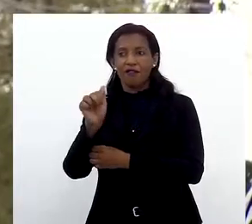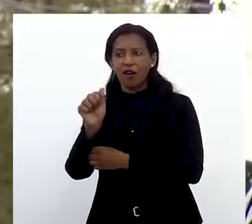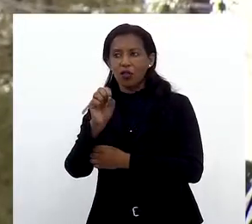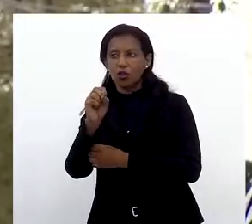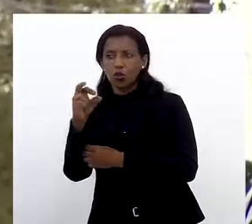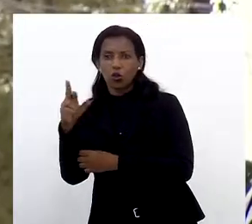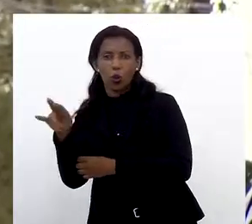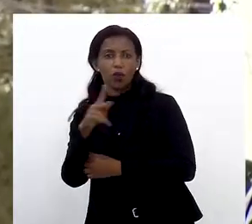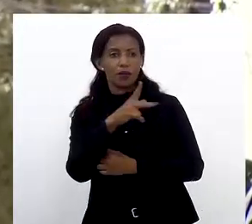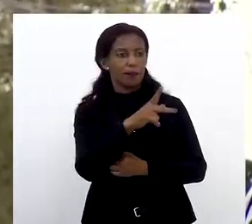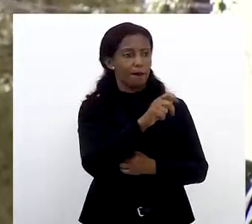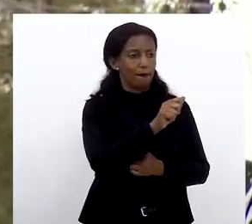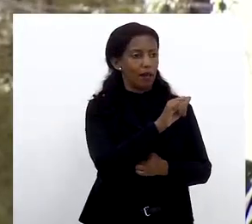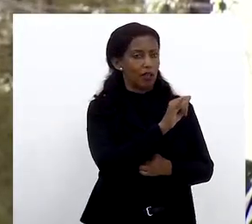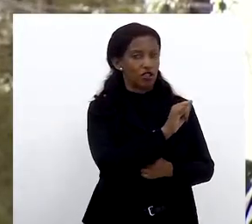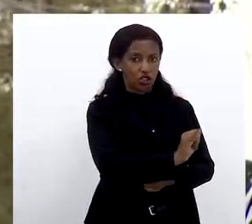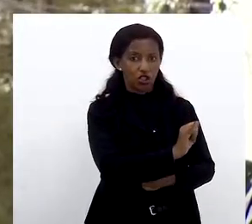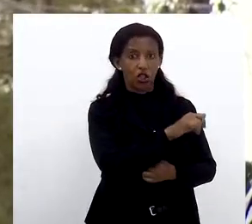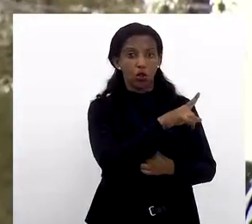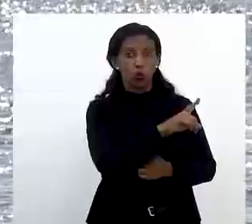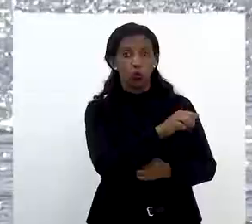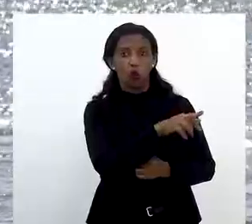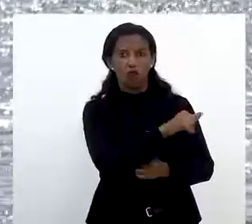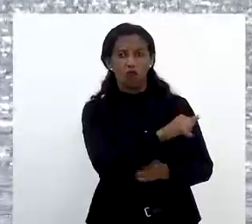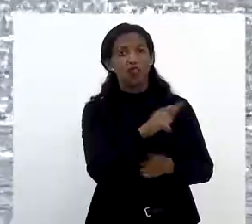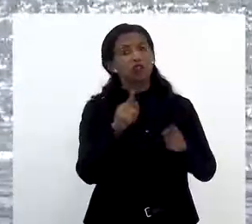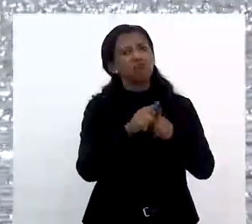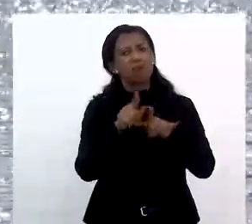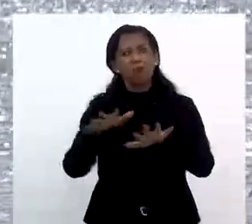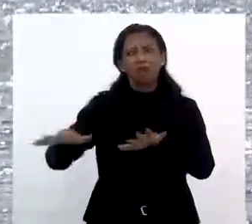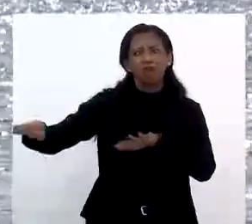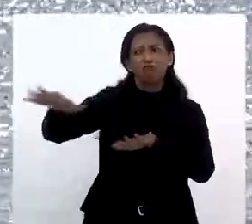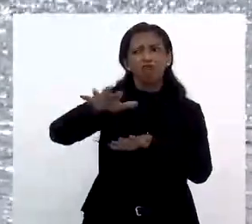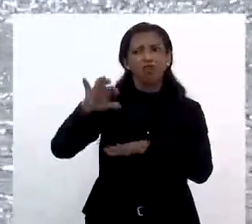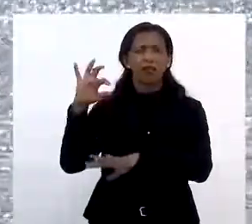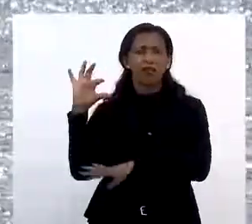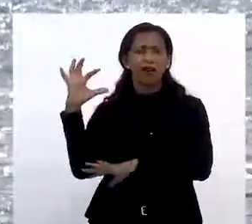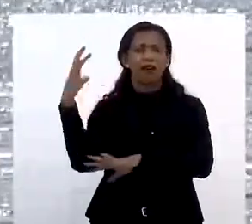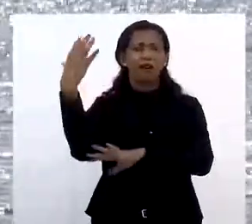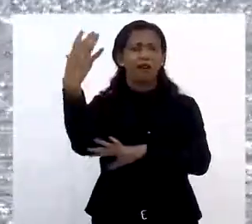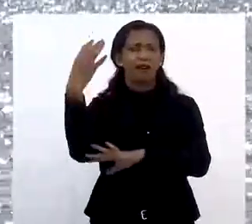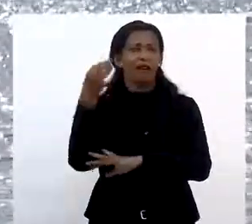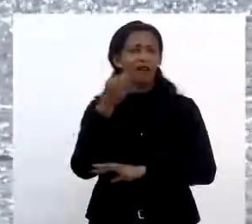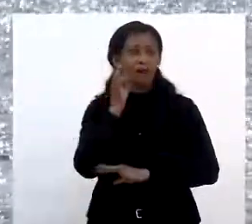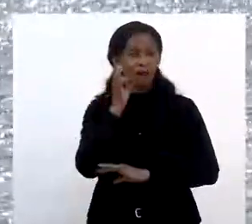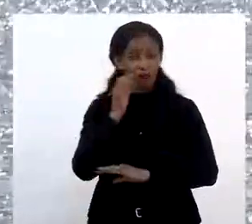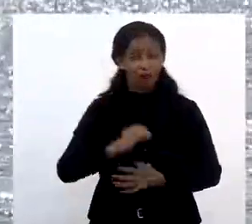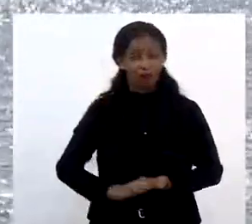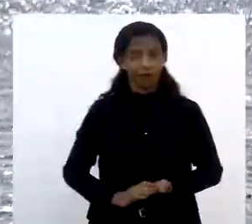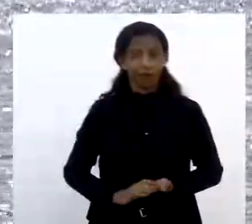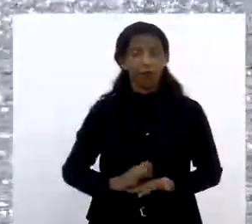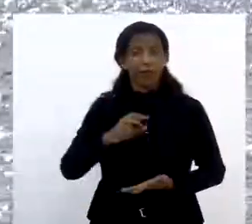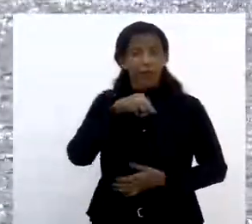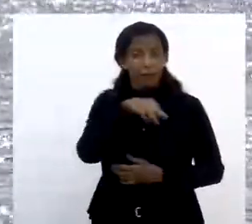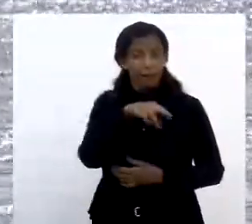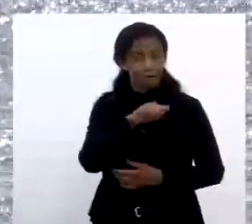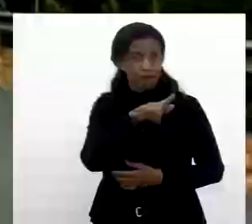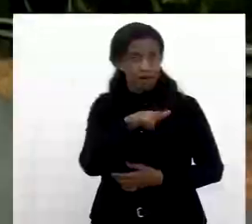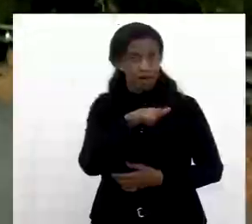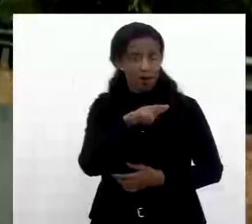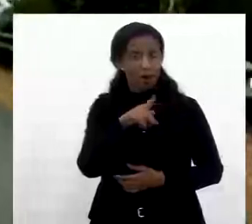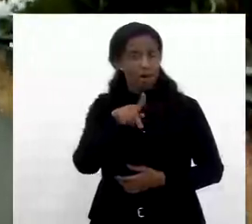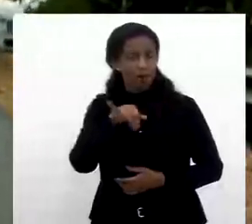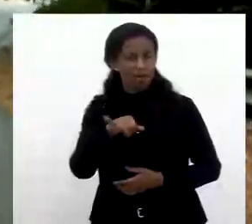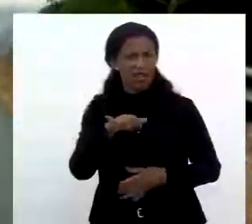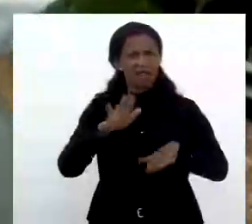está ligada a Vassouras e Pati do Alferes, e também a expansão da cultura cafeeira no Vale Fluminense do Rio Paraíba do Sul.